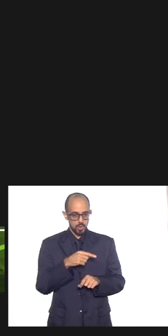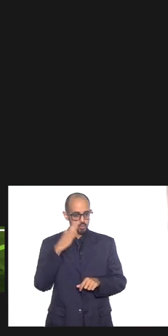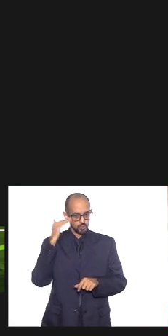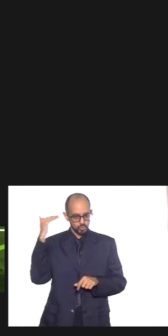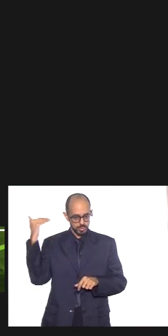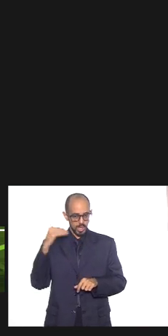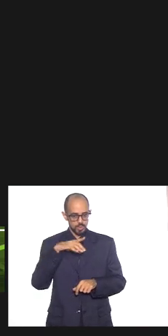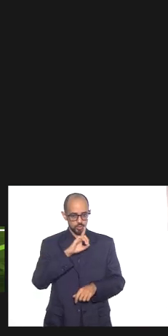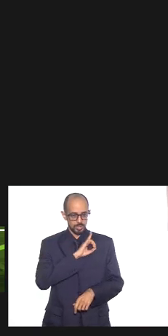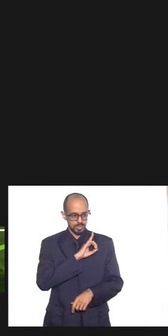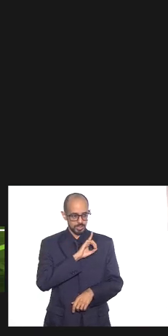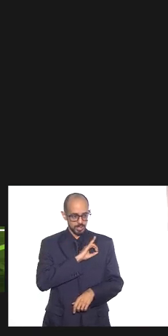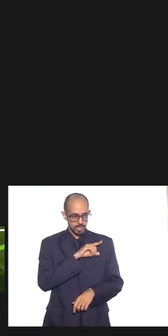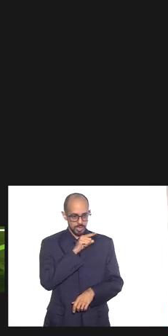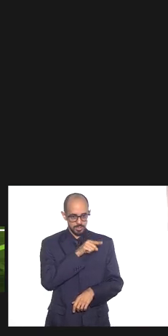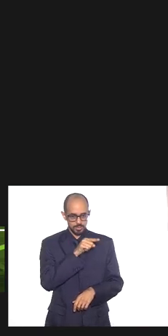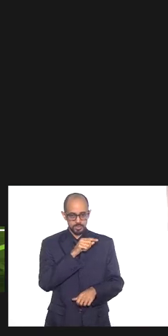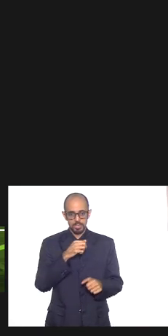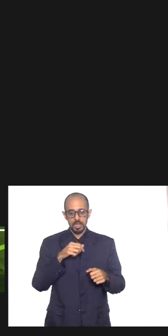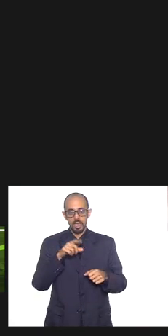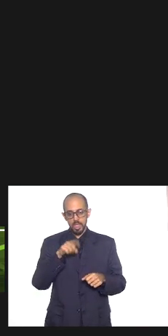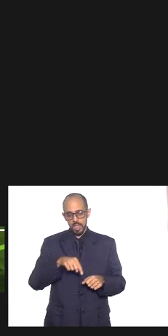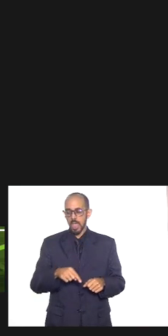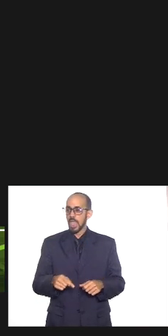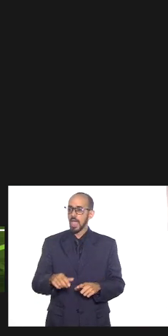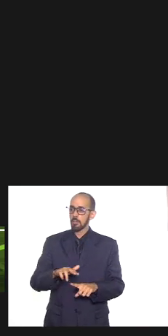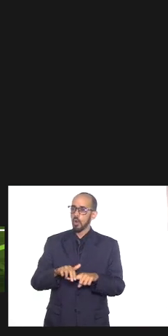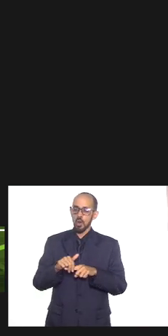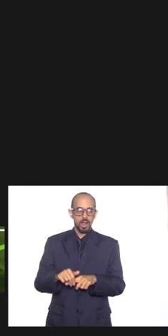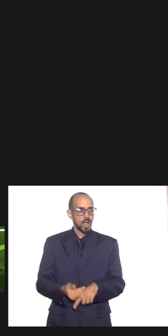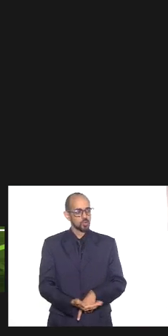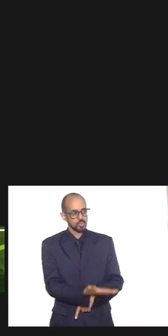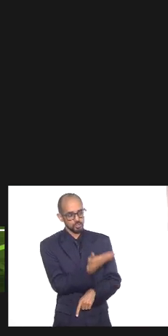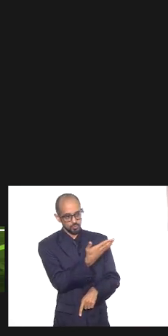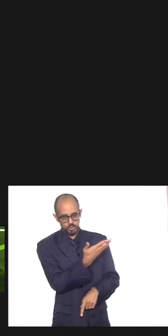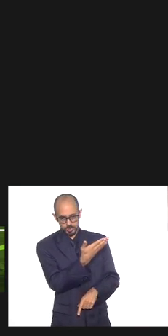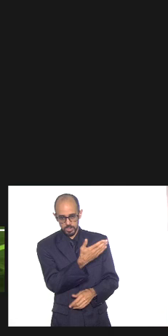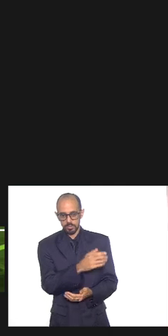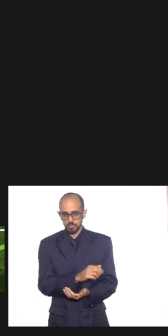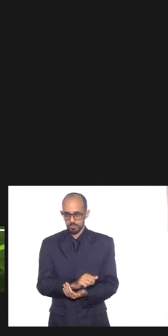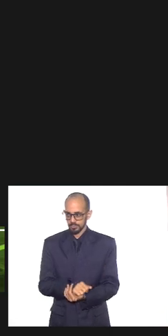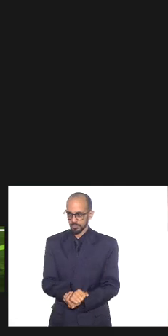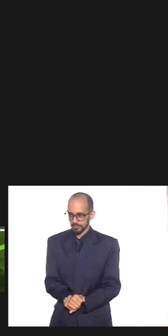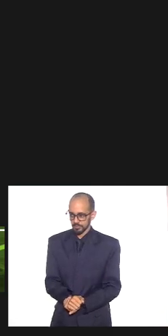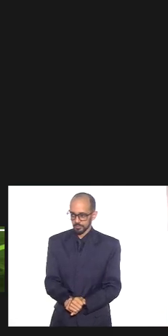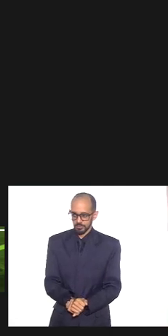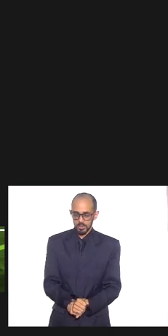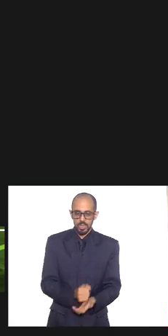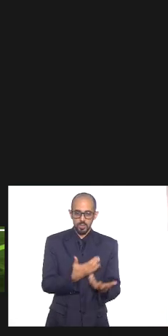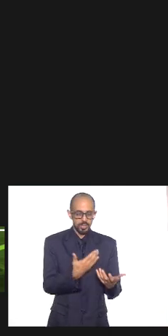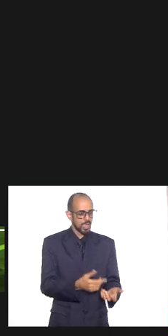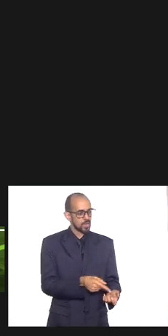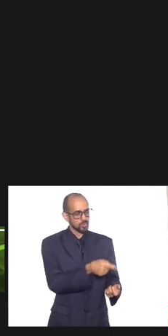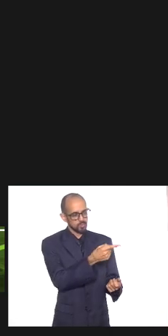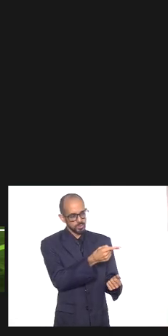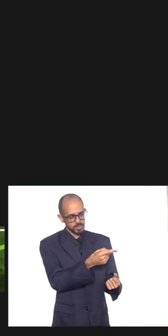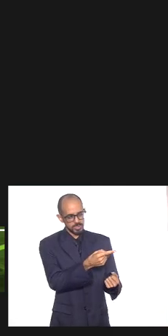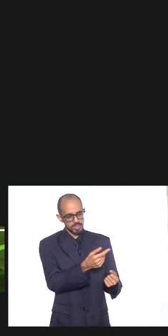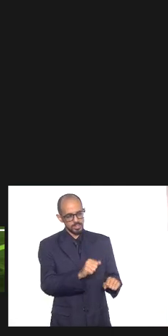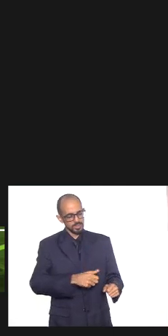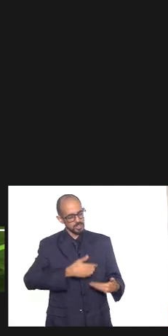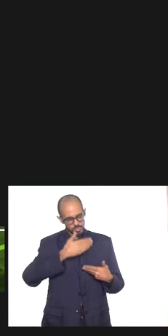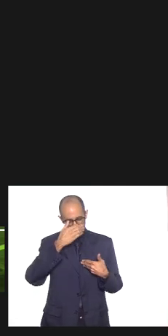e Delitos de Tolerância deve ser a você então eu queria que você fosse credor da minha mais genuína